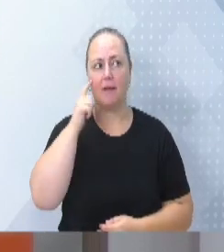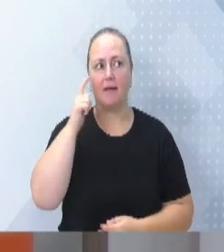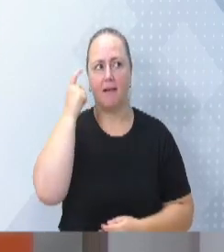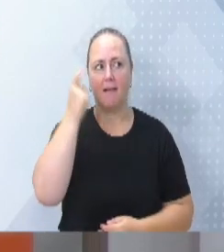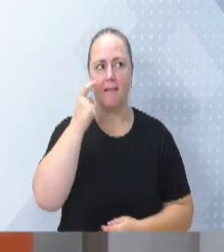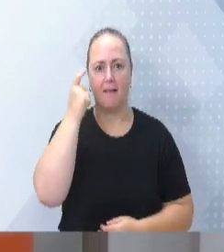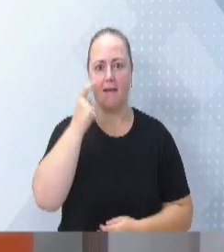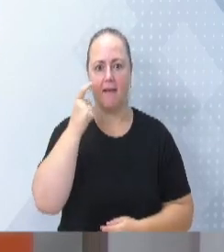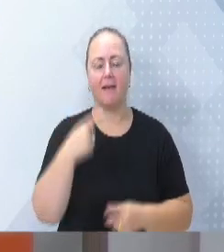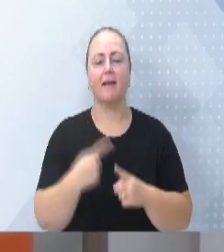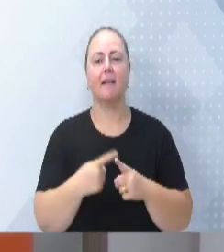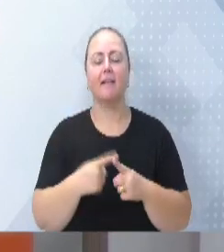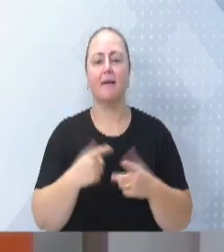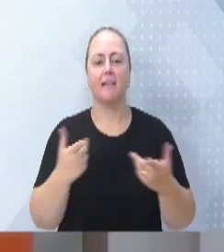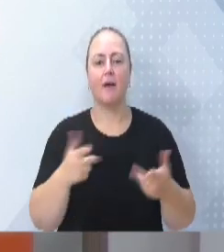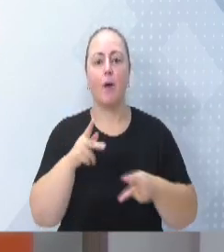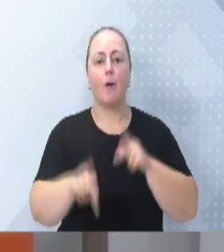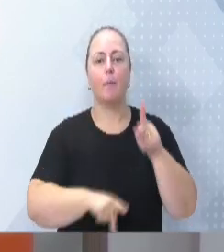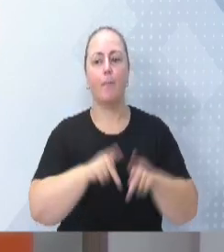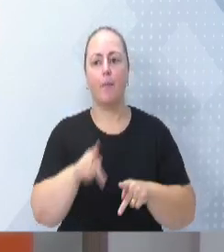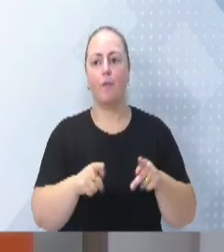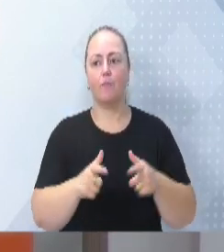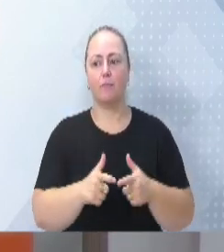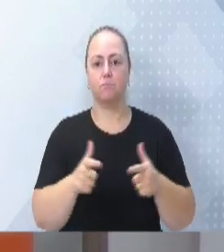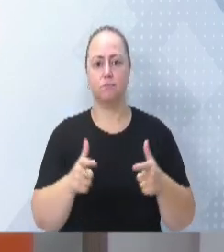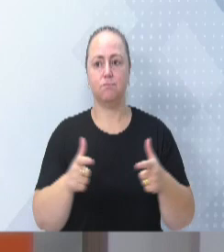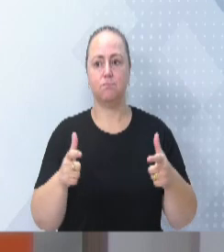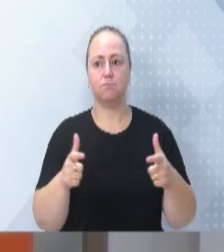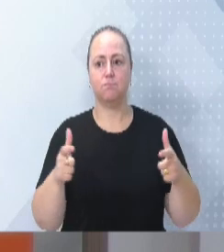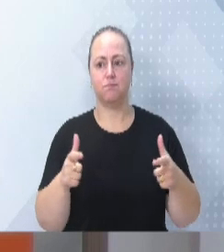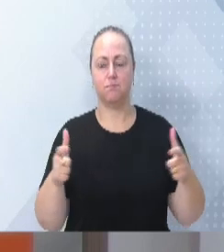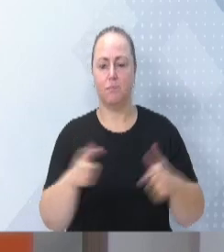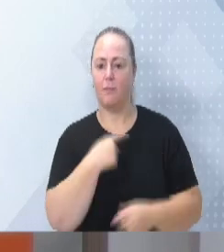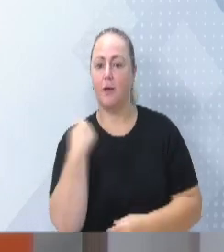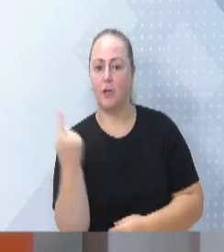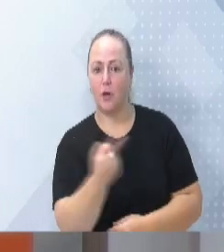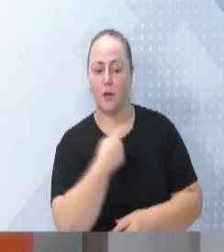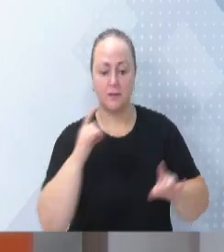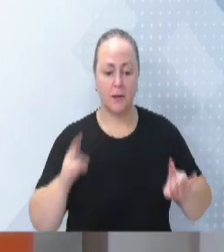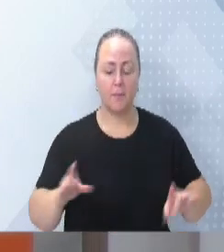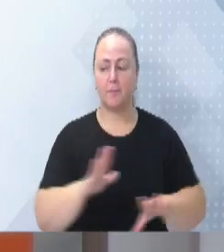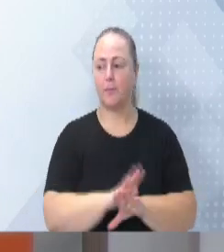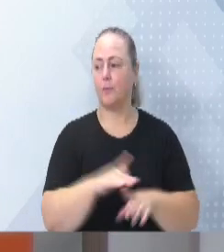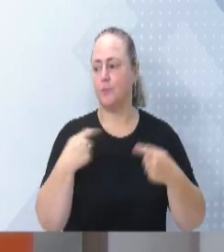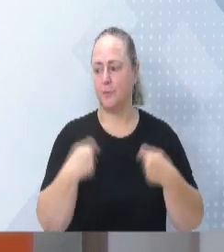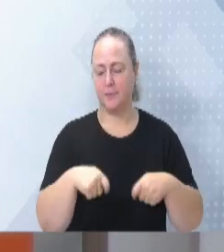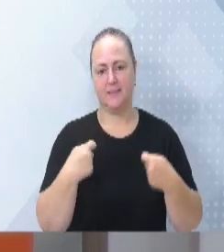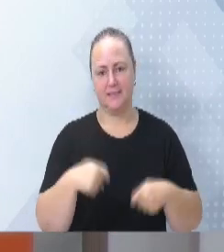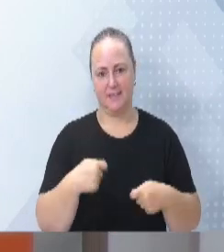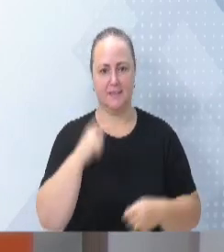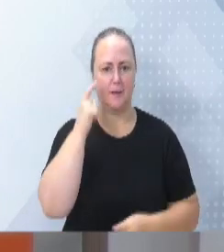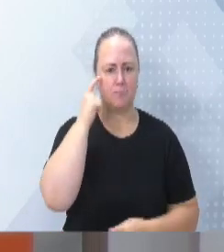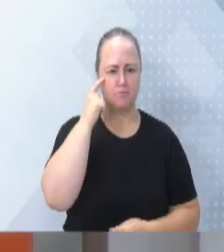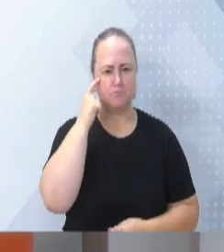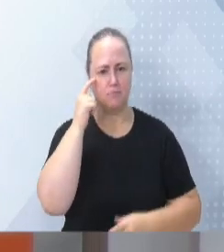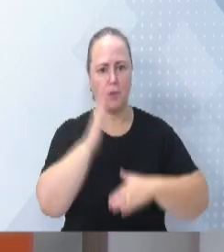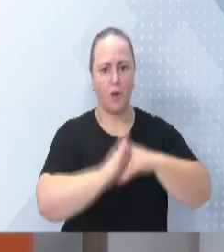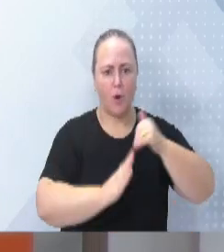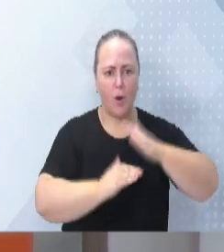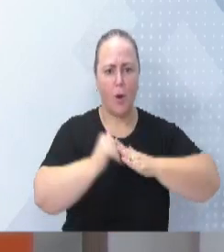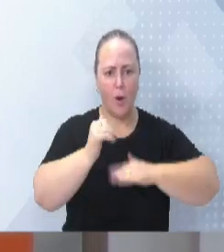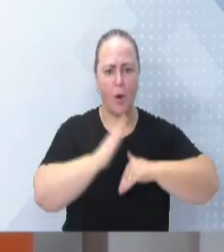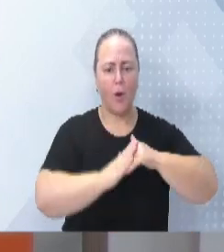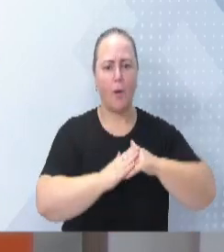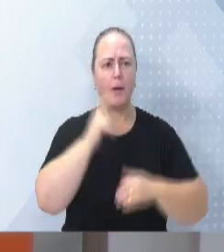demanda vai aumentar, e nós, como sociedade, temos que estar contribuindo, como nós temos feito hoje. Então, quando a gente pensa em obra, nós pensamos no